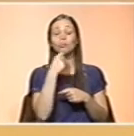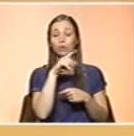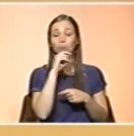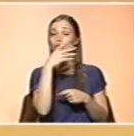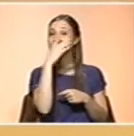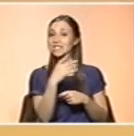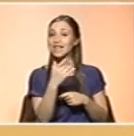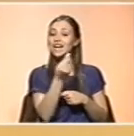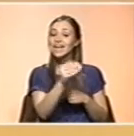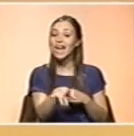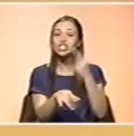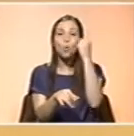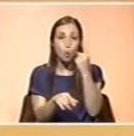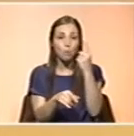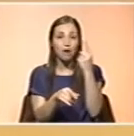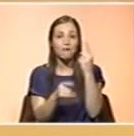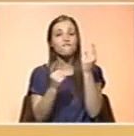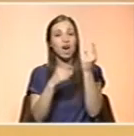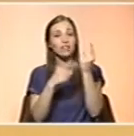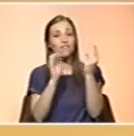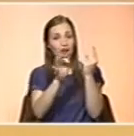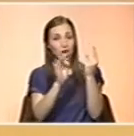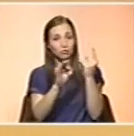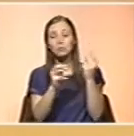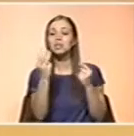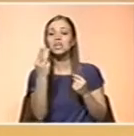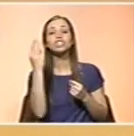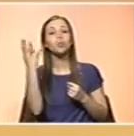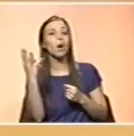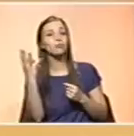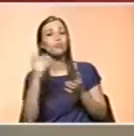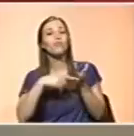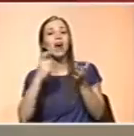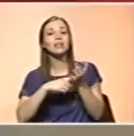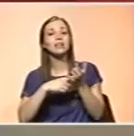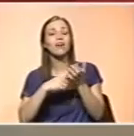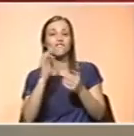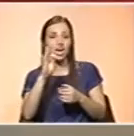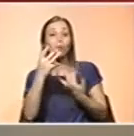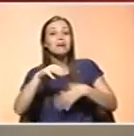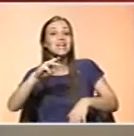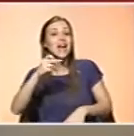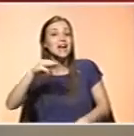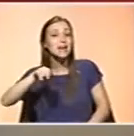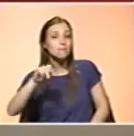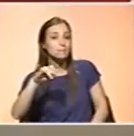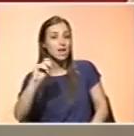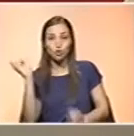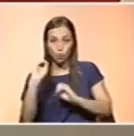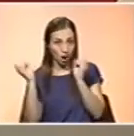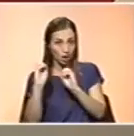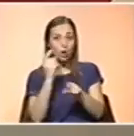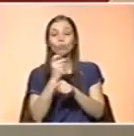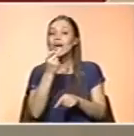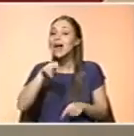uma anemia por falta de ferro, haverá 3 ou 4 que têm carência em ferro sem anemia, porque a anemia só se expressa quando já